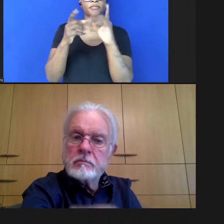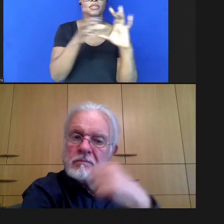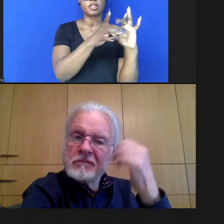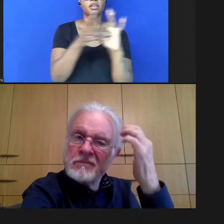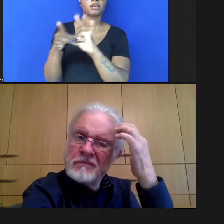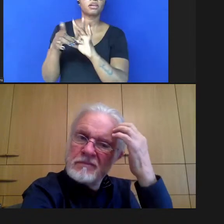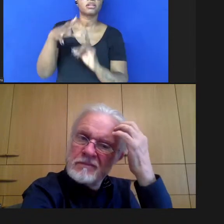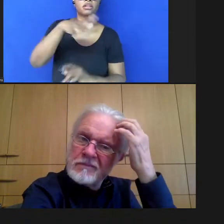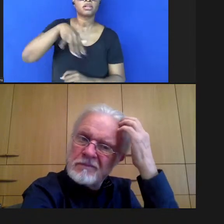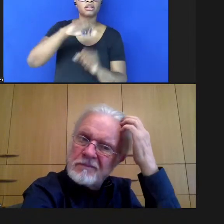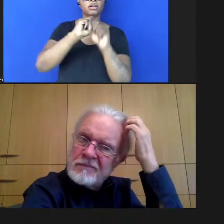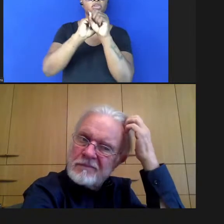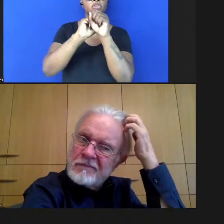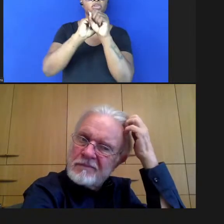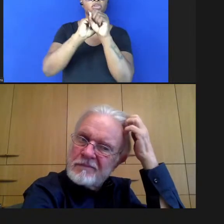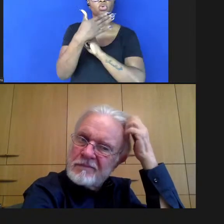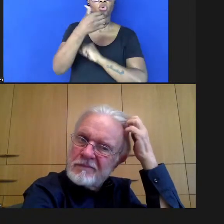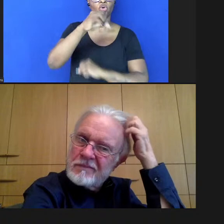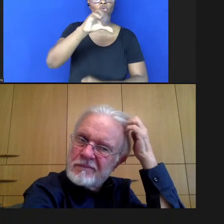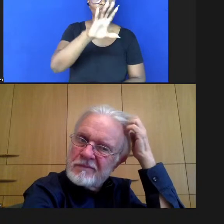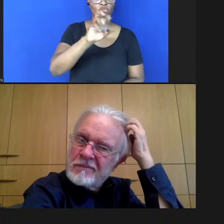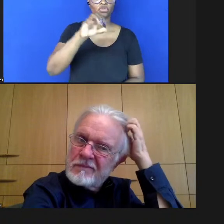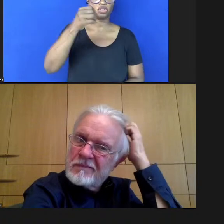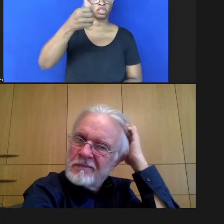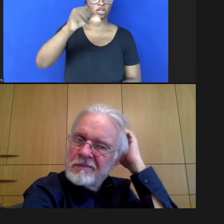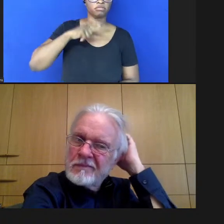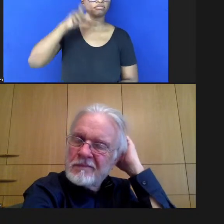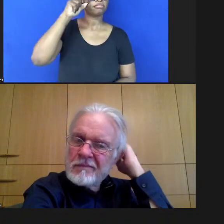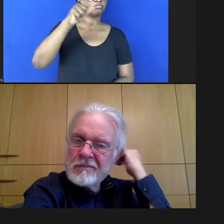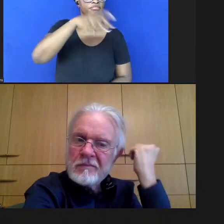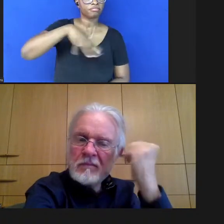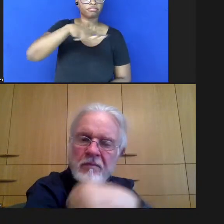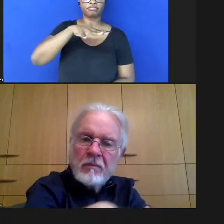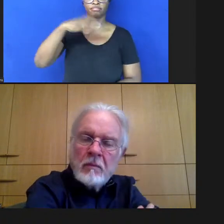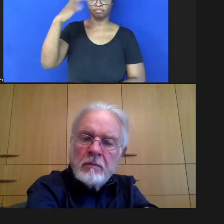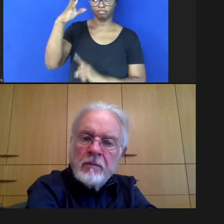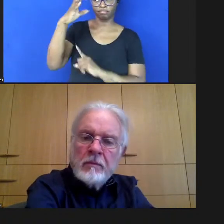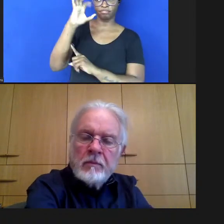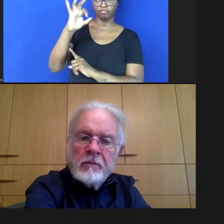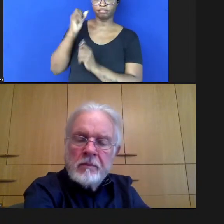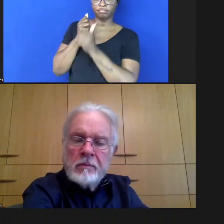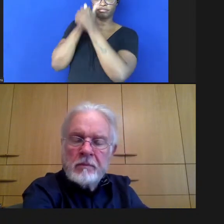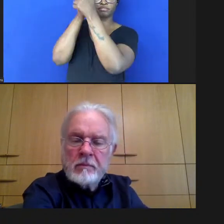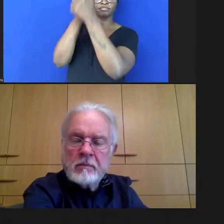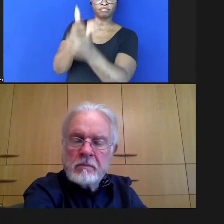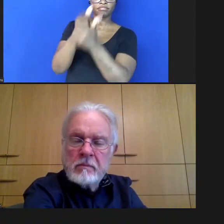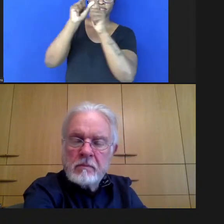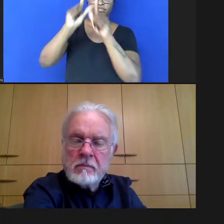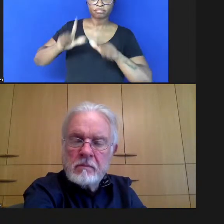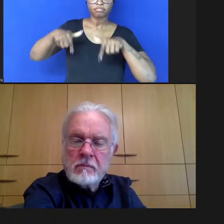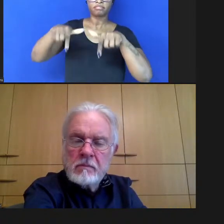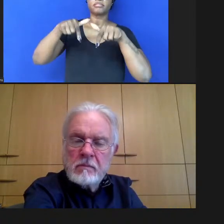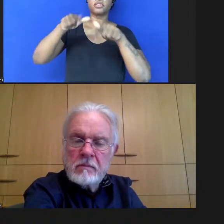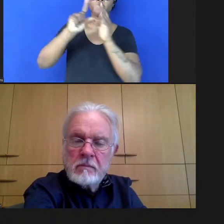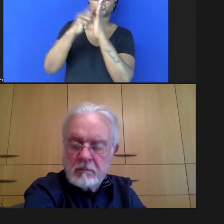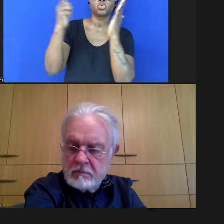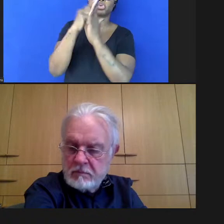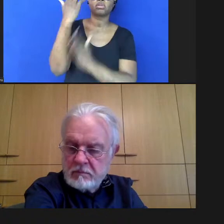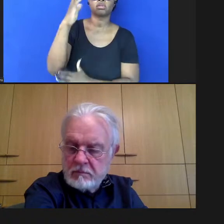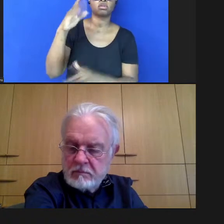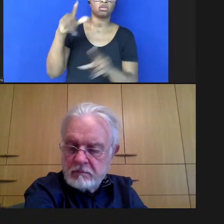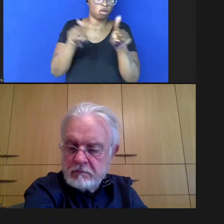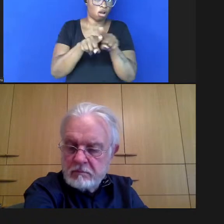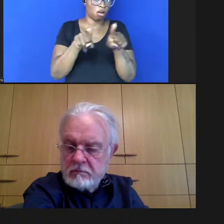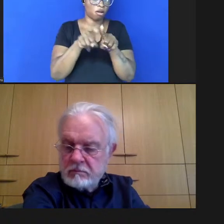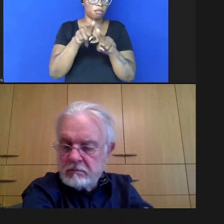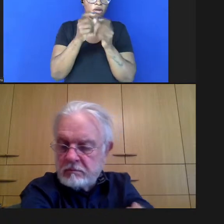do Covid-19 aumentou o interesse público pela ciência que foi acompanhado por ações de jornalístico científico no